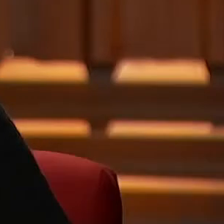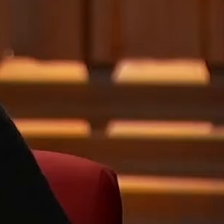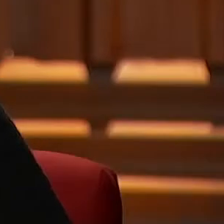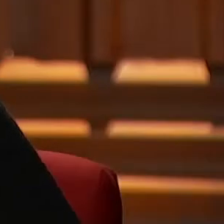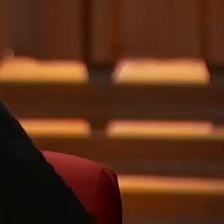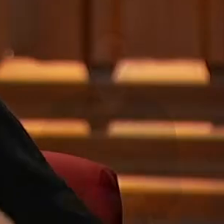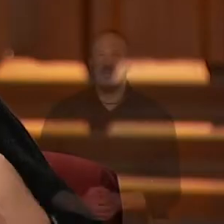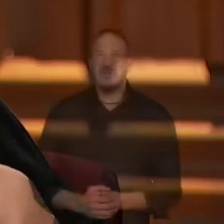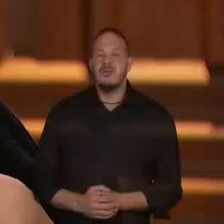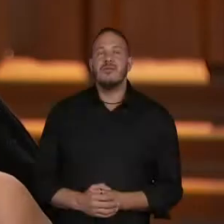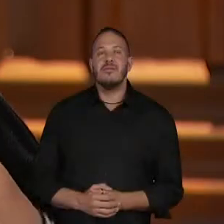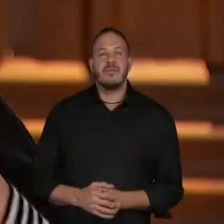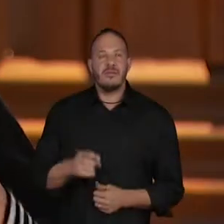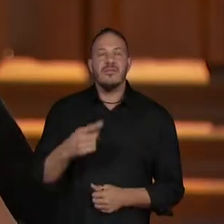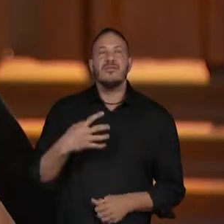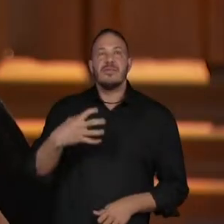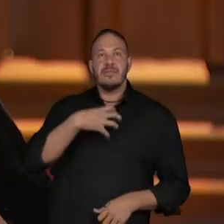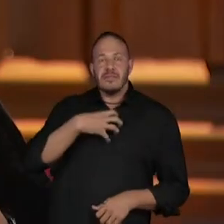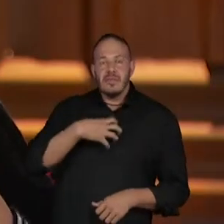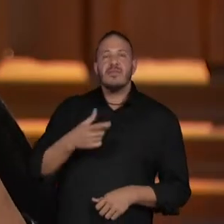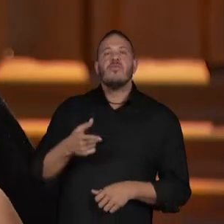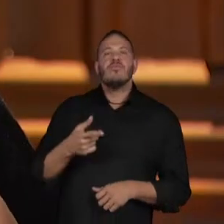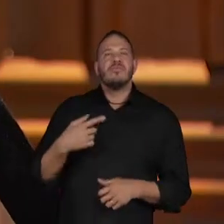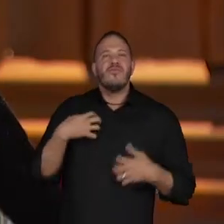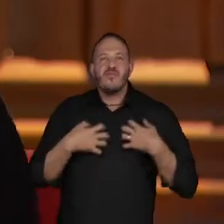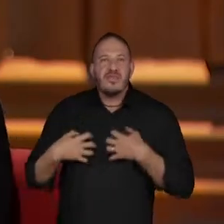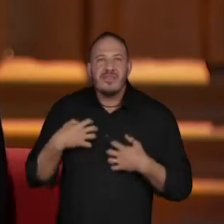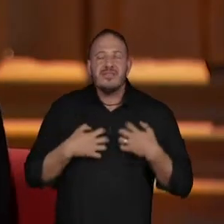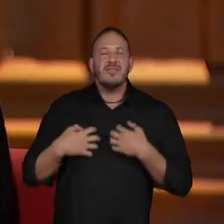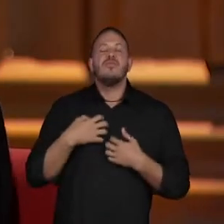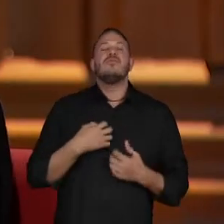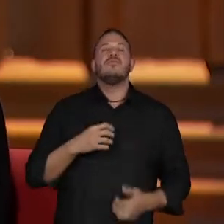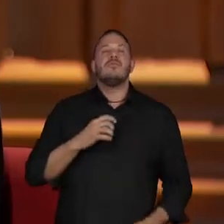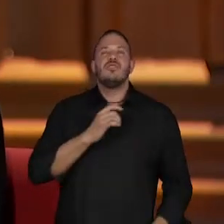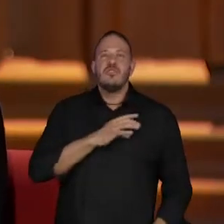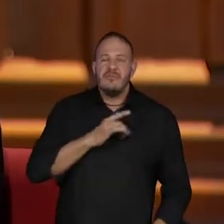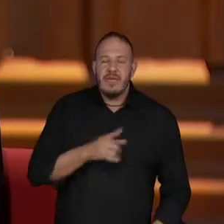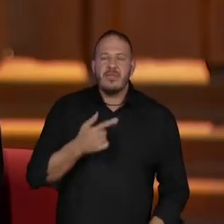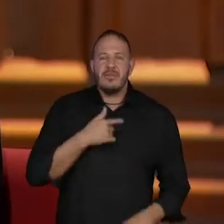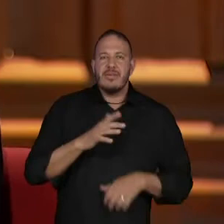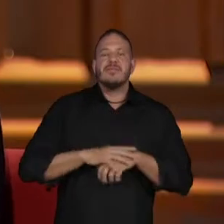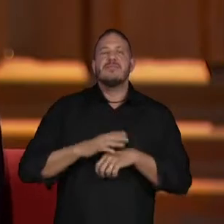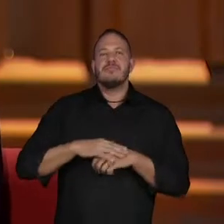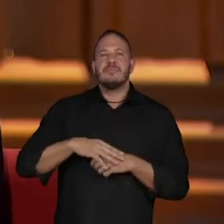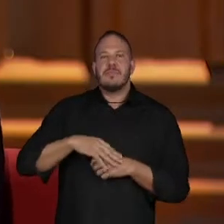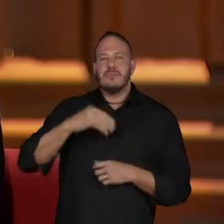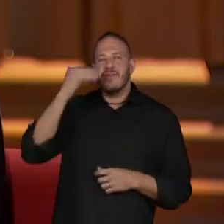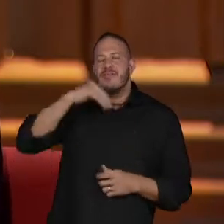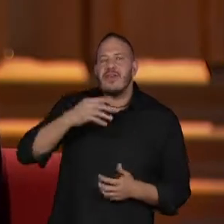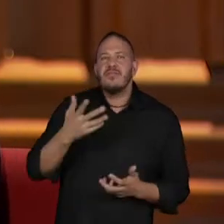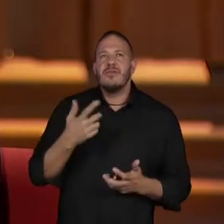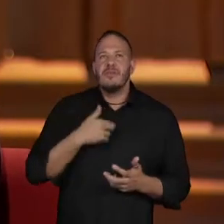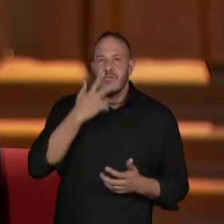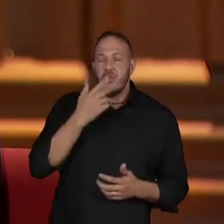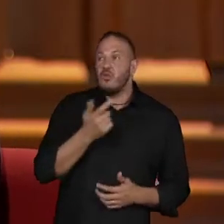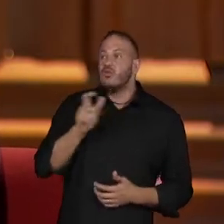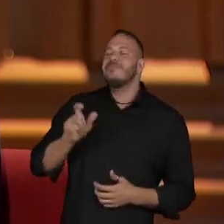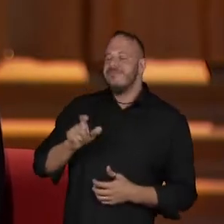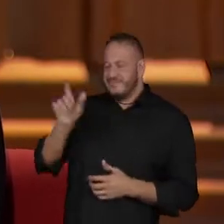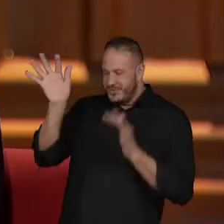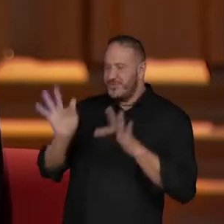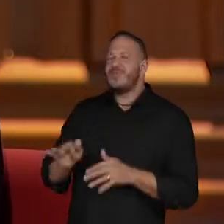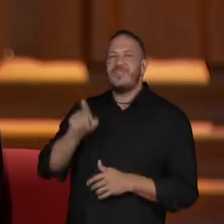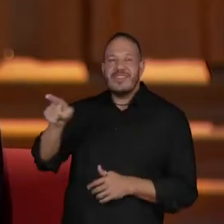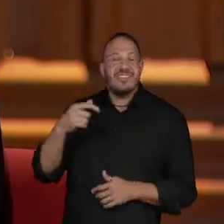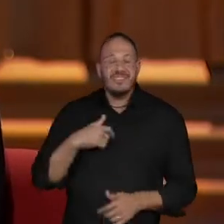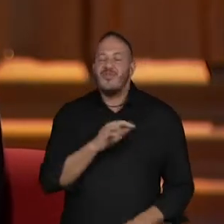Isso leva a uma sensação de frustração, de medo e de fracasso, porque você fala assim, os outros estão felizes, se eu